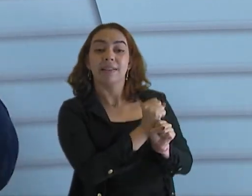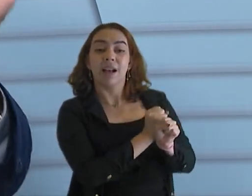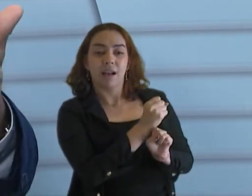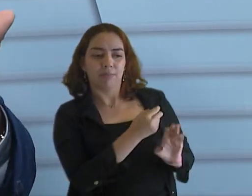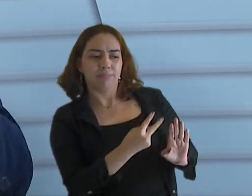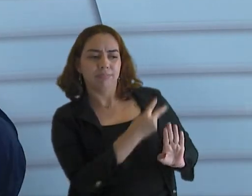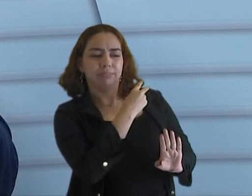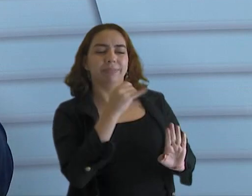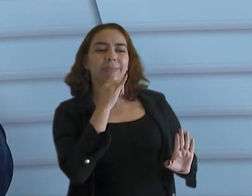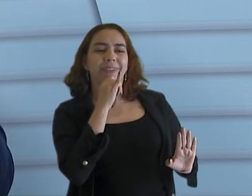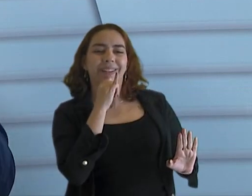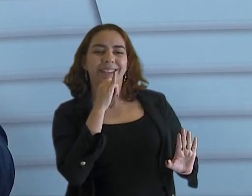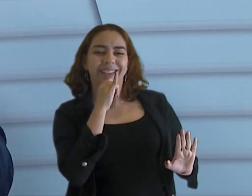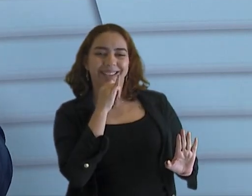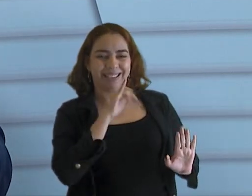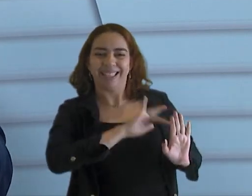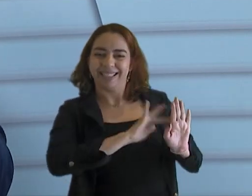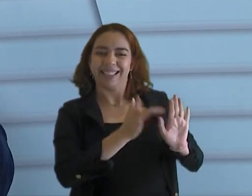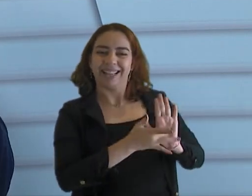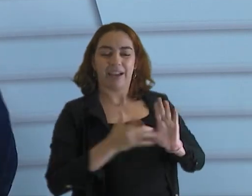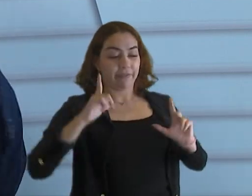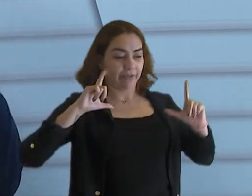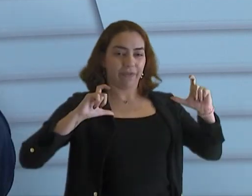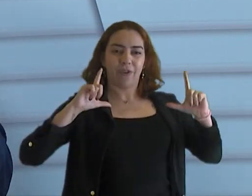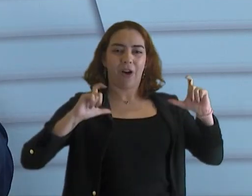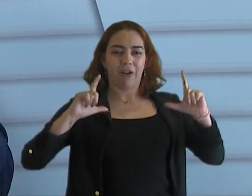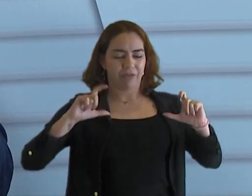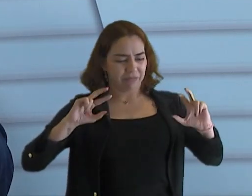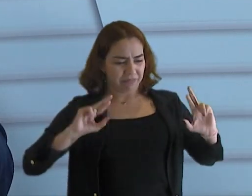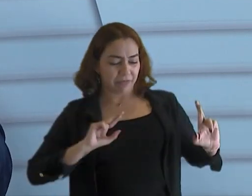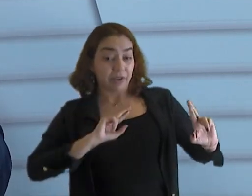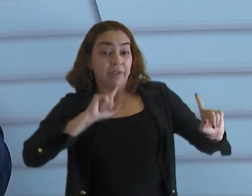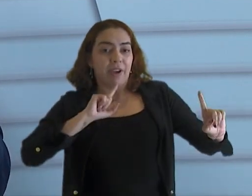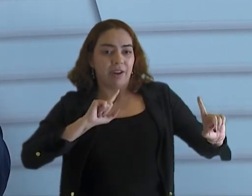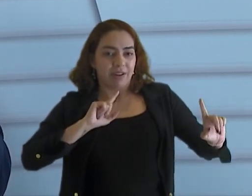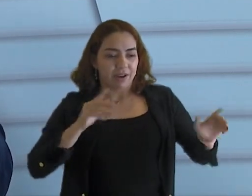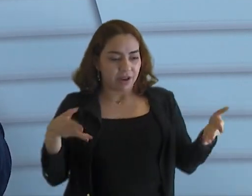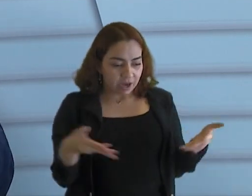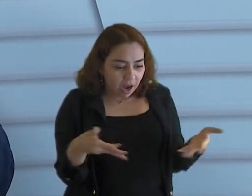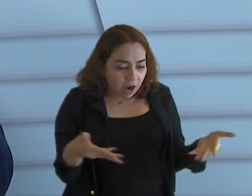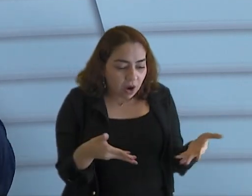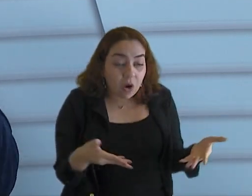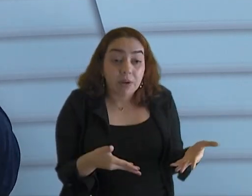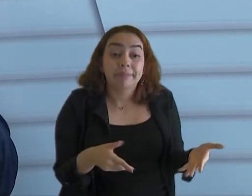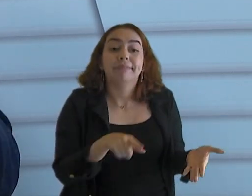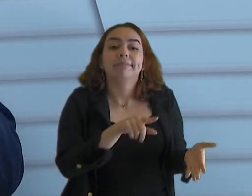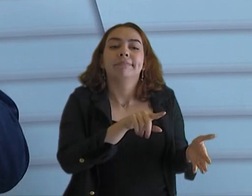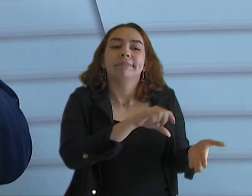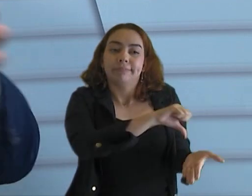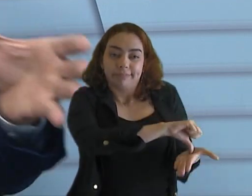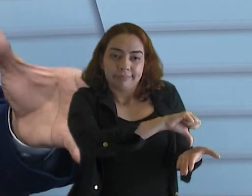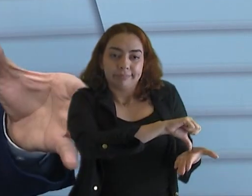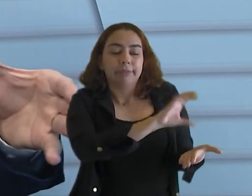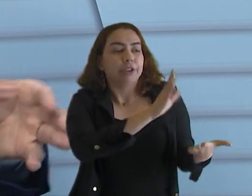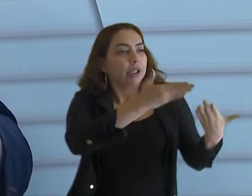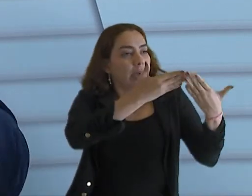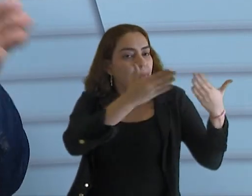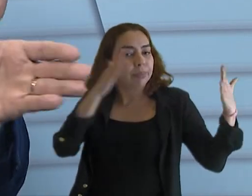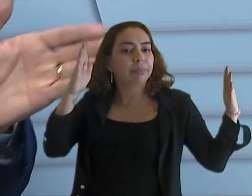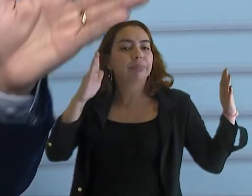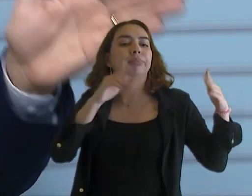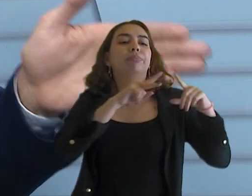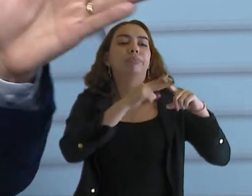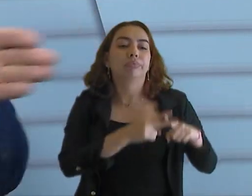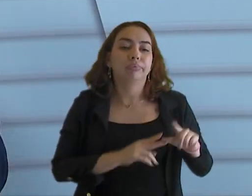Então, você olha e você consegue ver o tribunal. Quando eu entrei, e porque ele é hoje, ele mudou muito, cresceu muito e se abriu bastante. Isso é